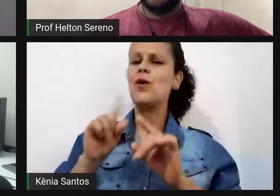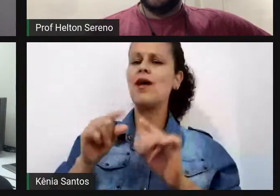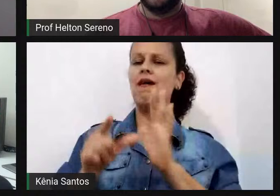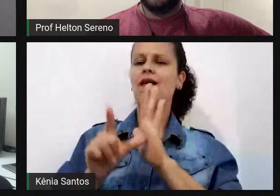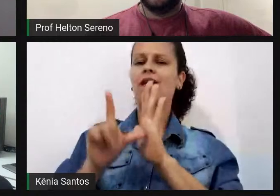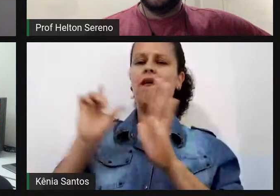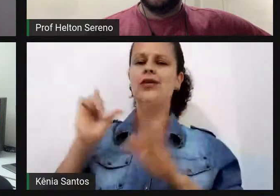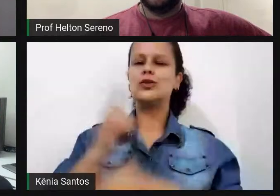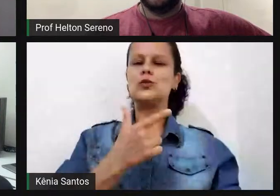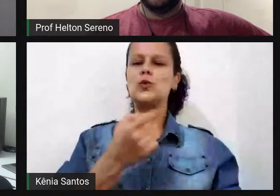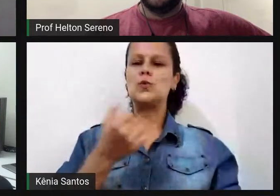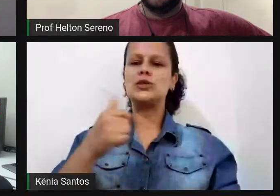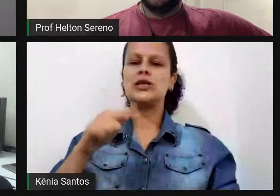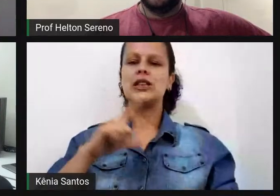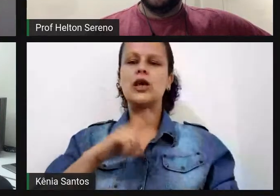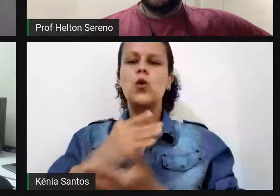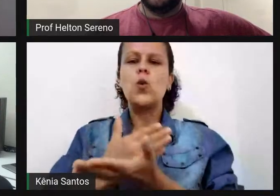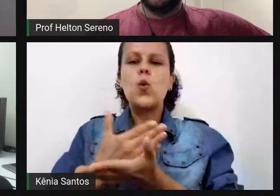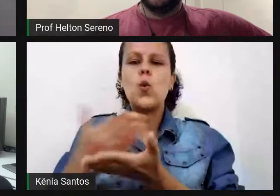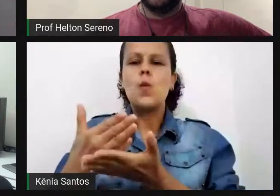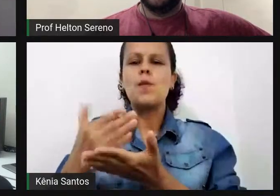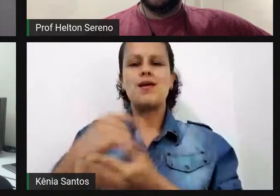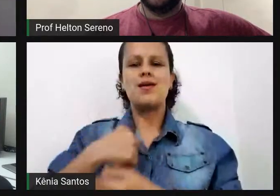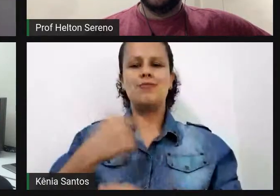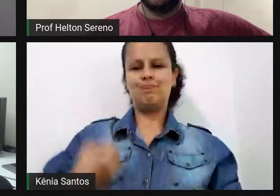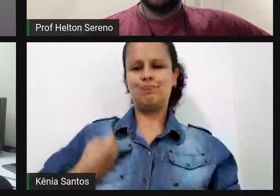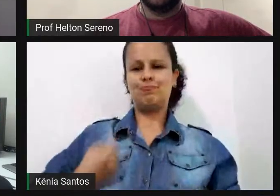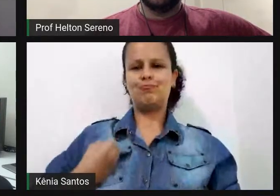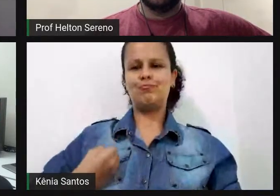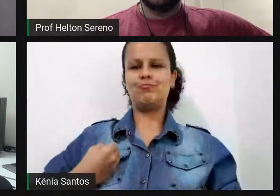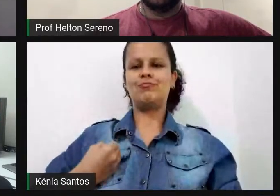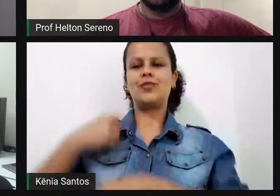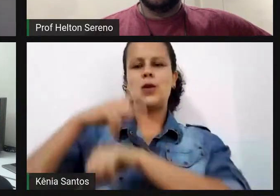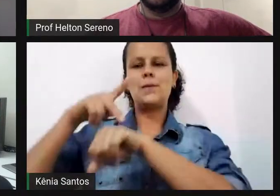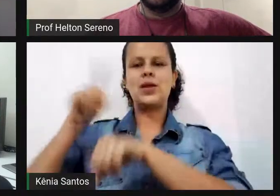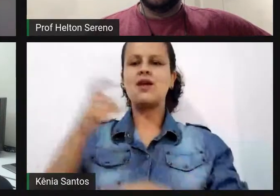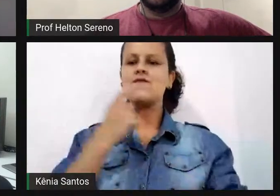2017, quando eu estava na Finlândia participando do FIT.